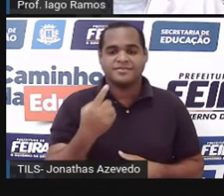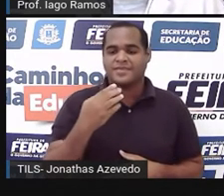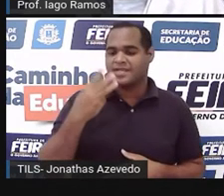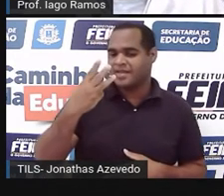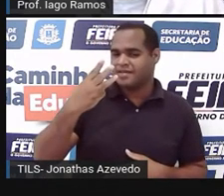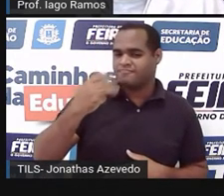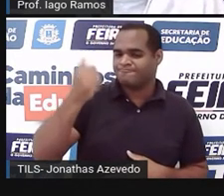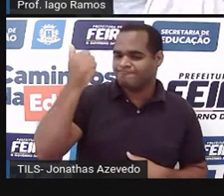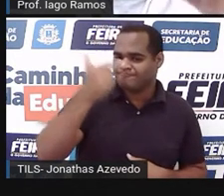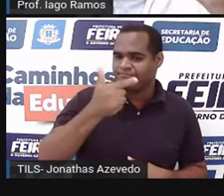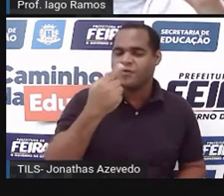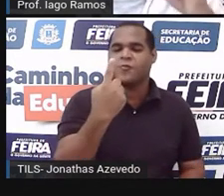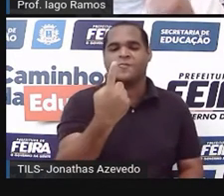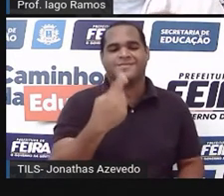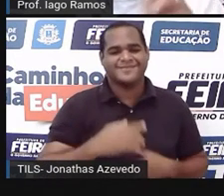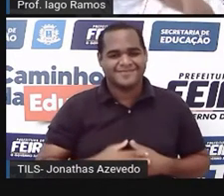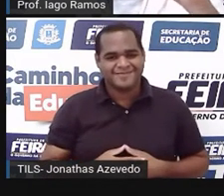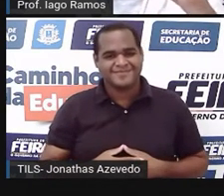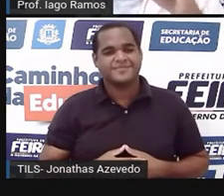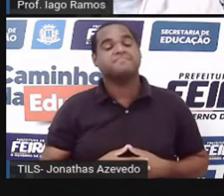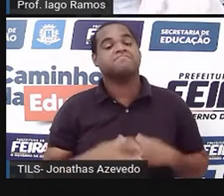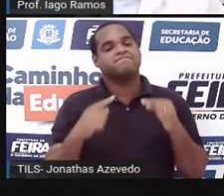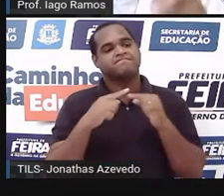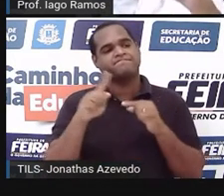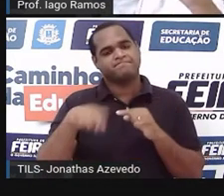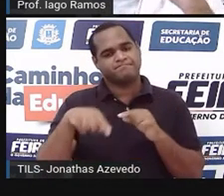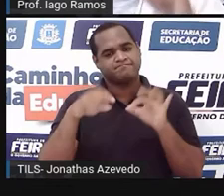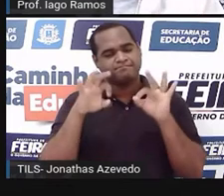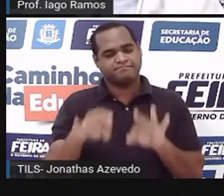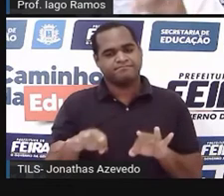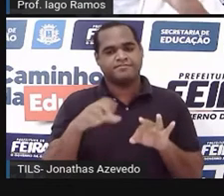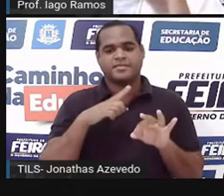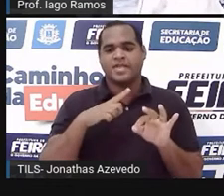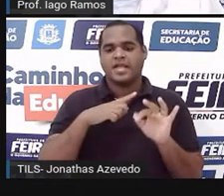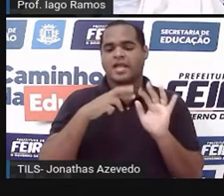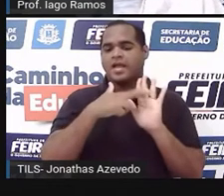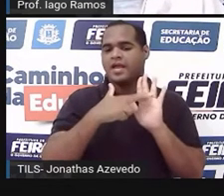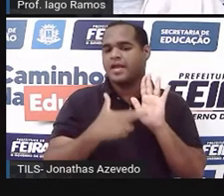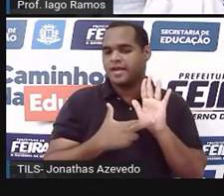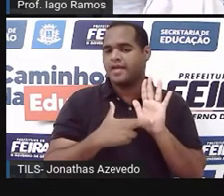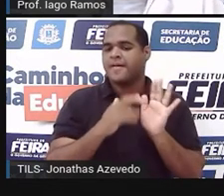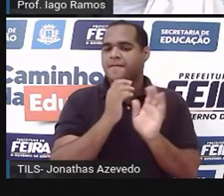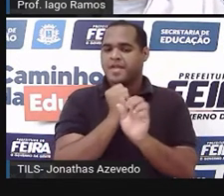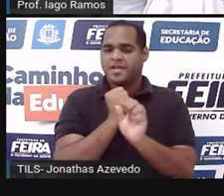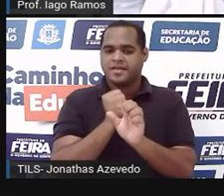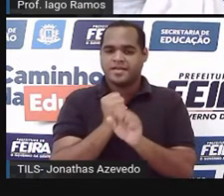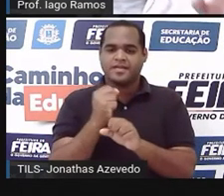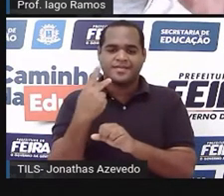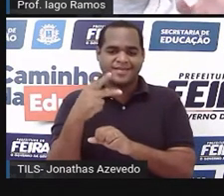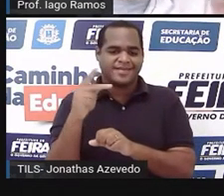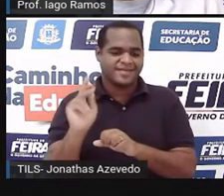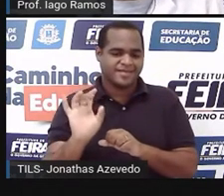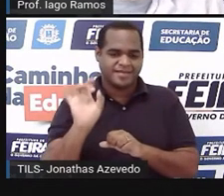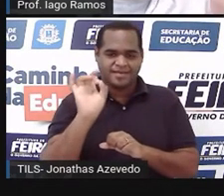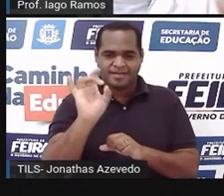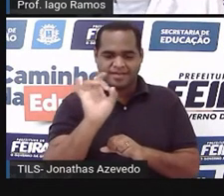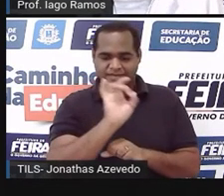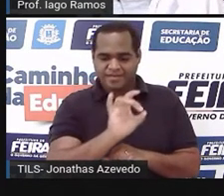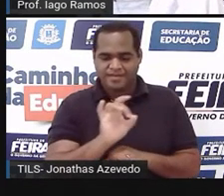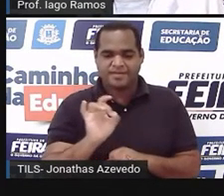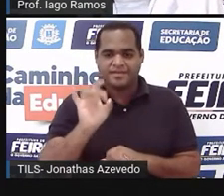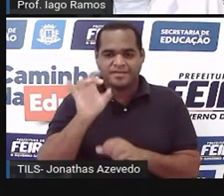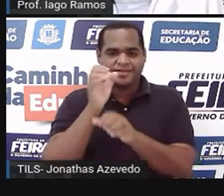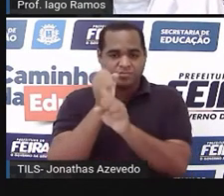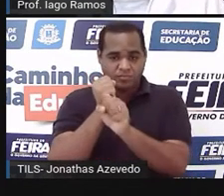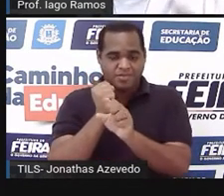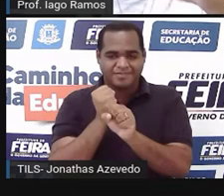maior do que 1. Então, veja que tudo atendeu a regrinha da condição de existência. Se atendeu a regrinha